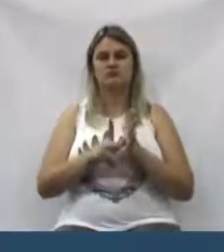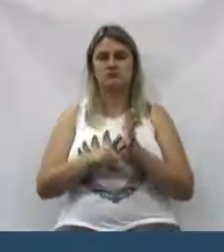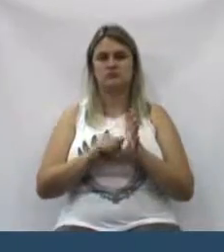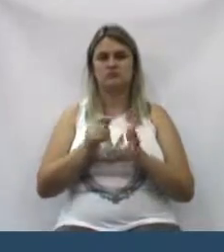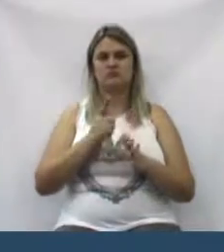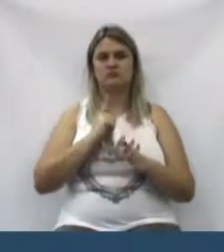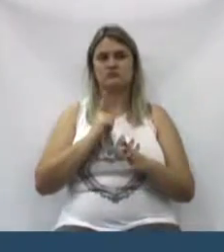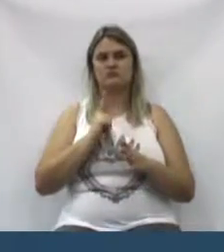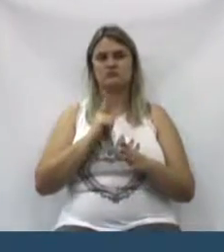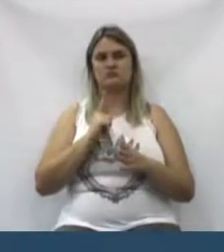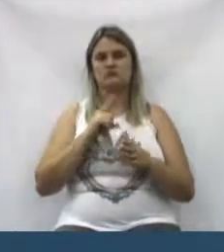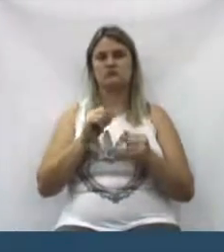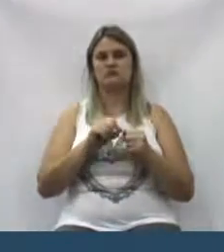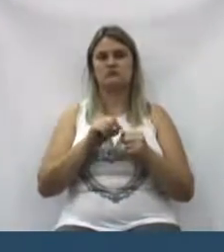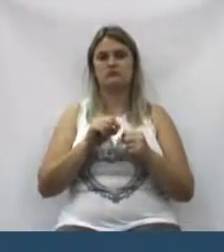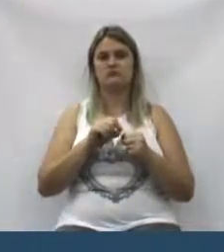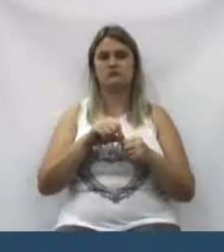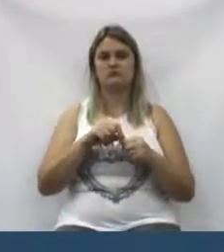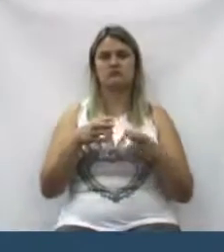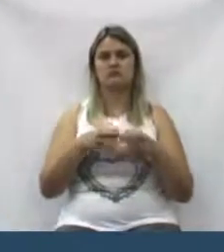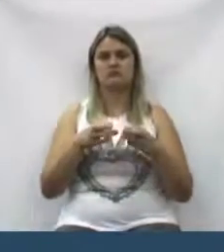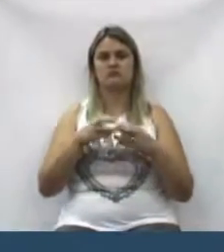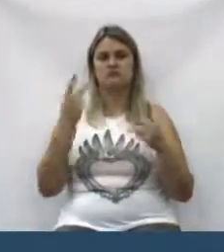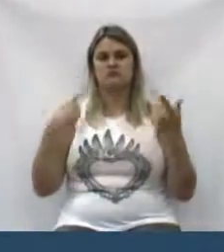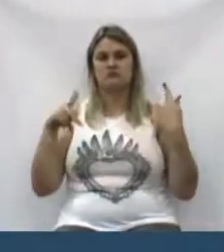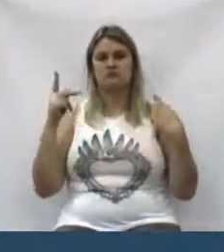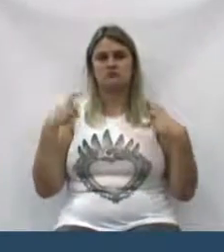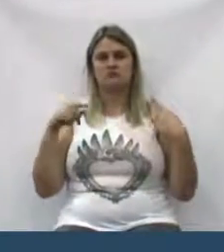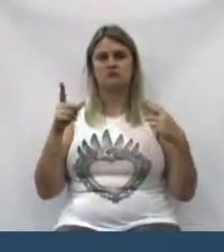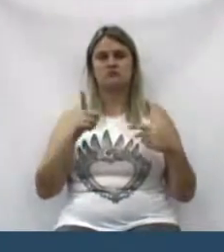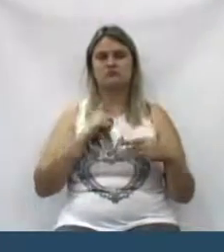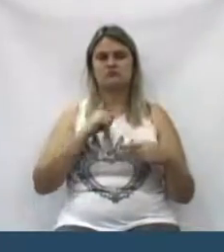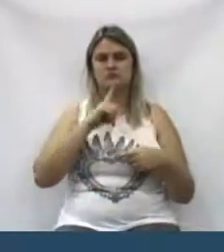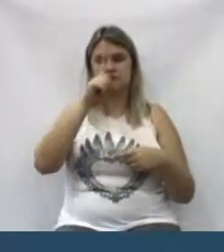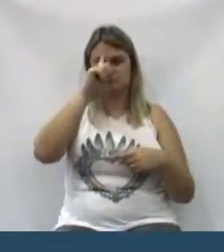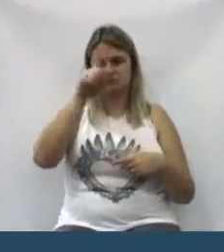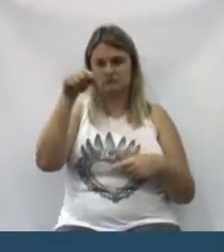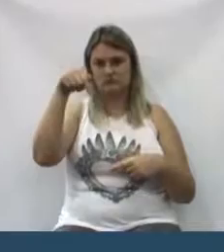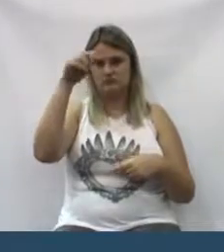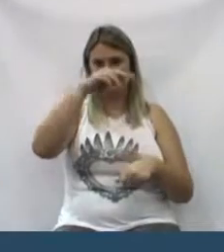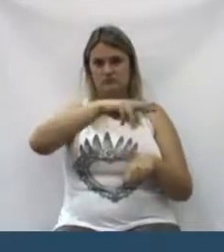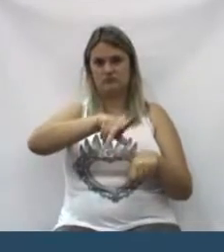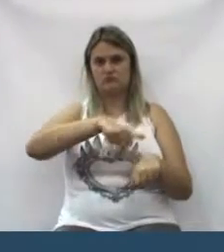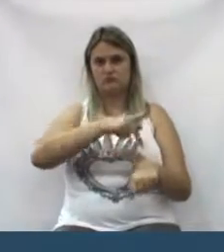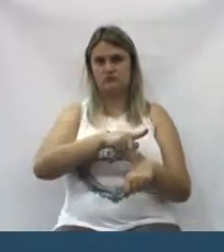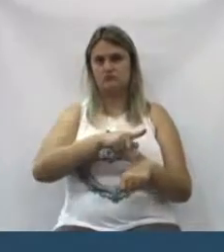que está aí montada por esses partidos políticos que hoje estão mandando no país